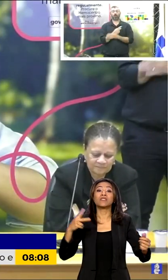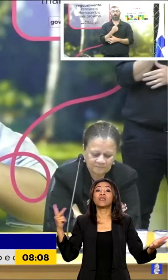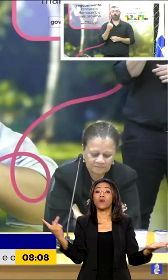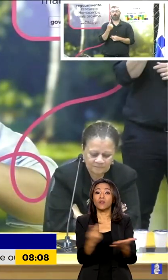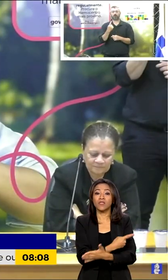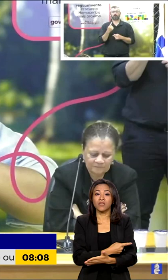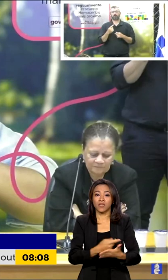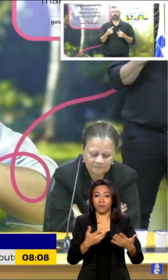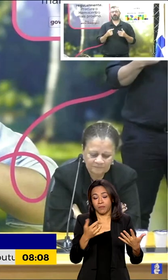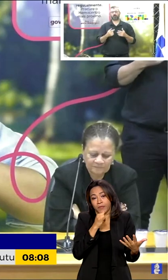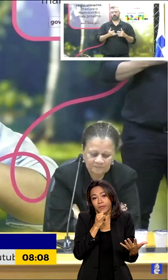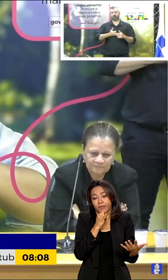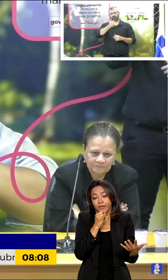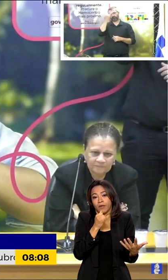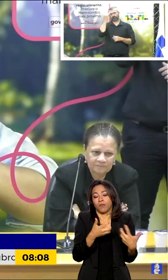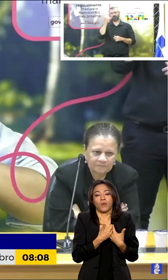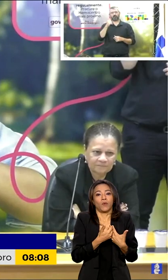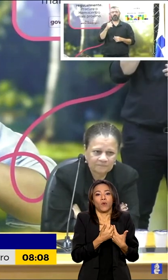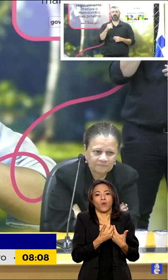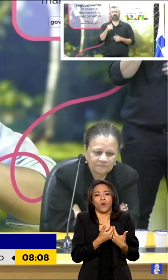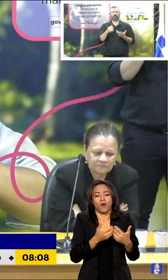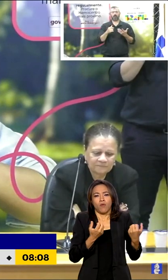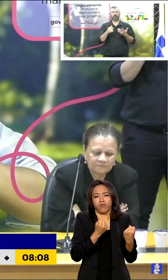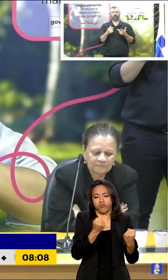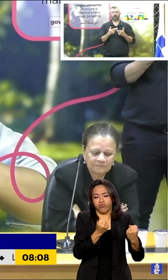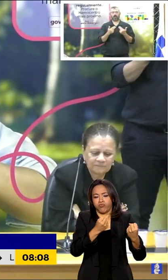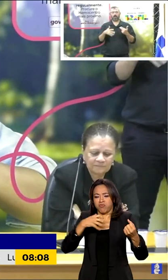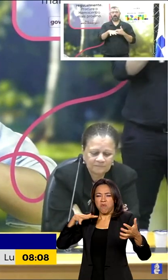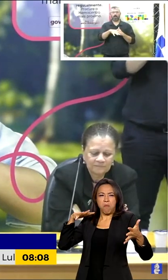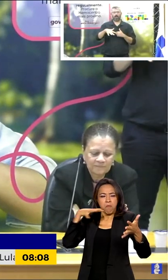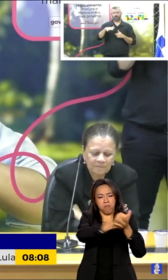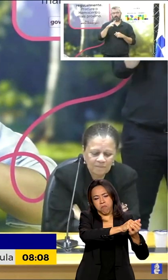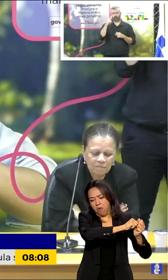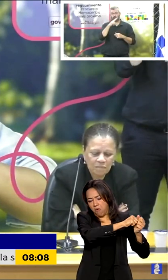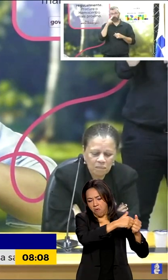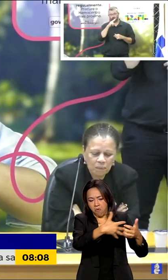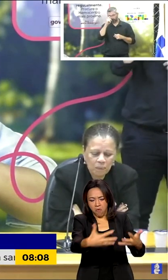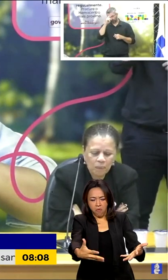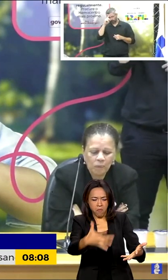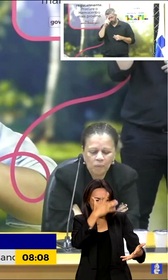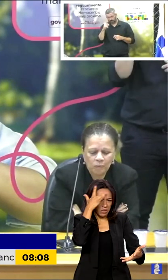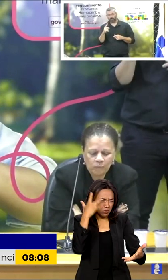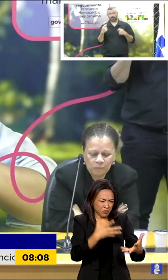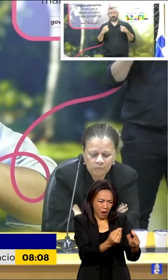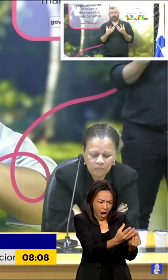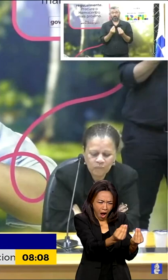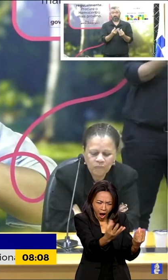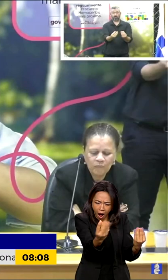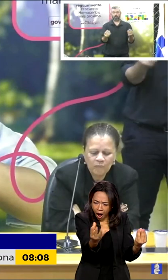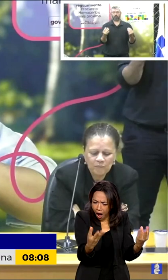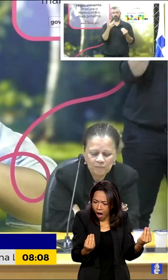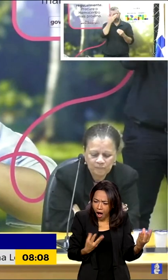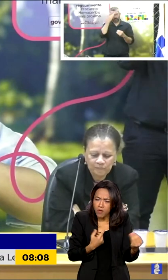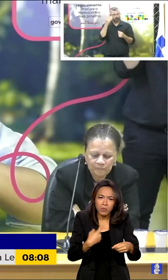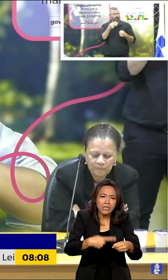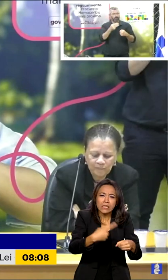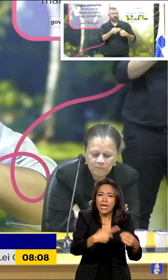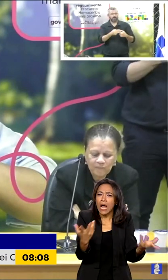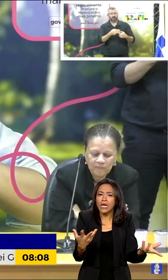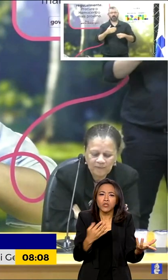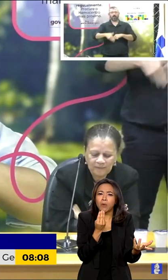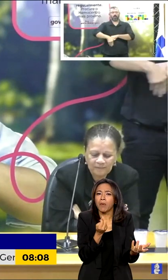massa, tá aqui o Nilton que coordena a área de urgência hospitalar, basta um acidente de massa no município, na